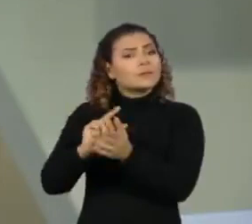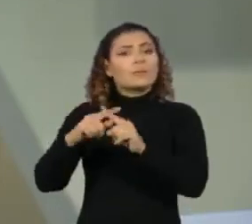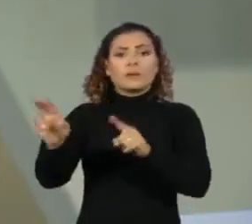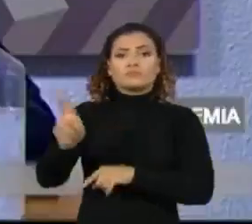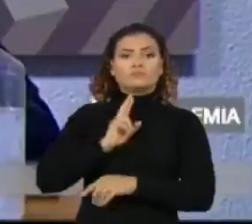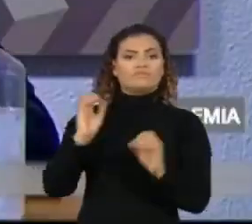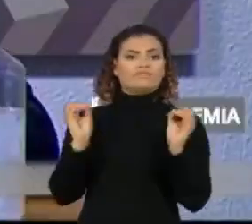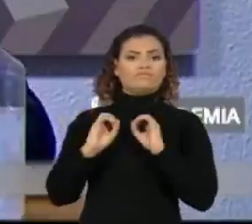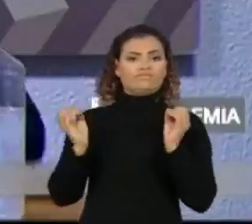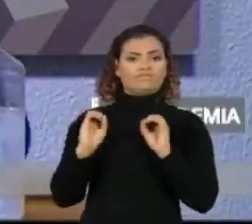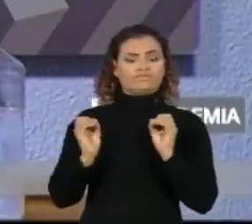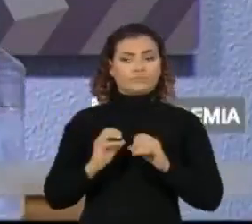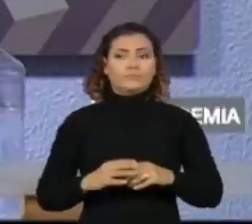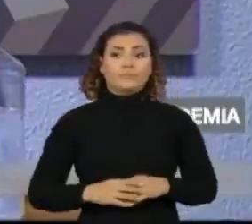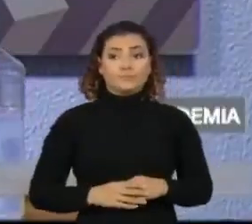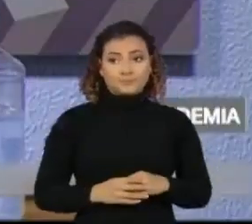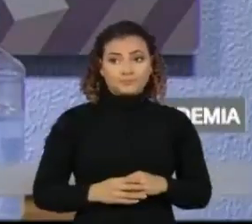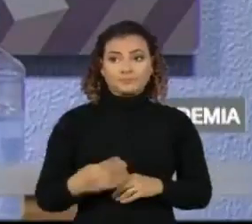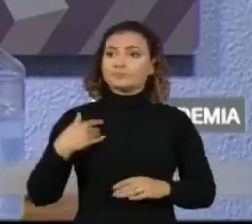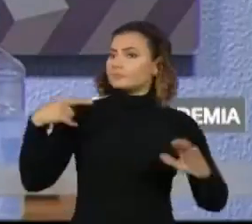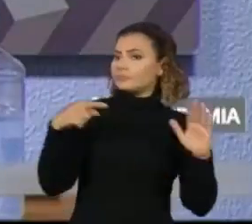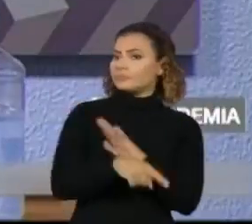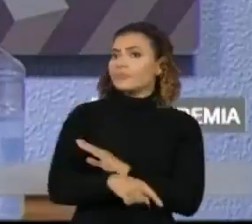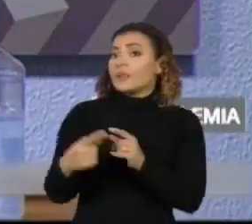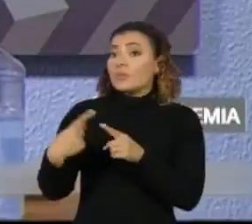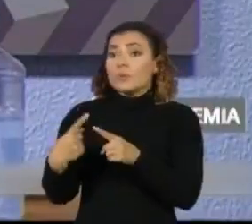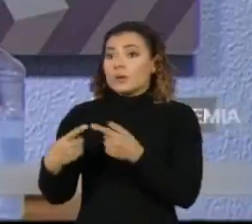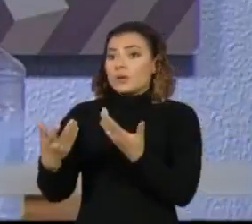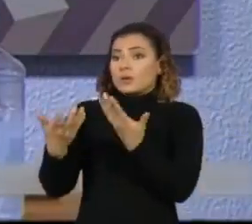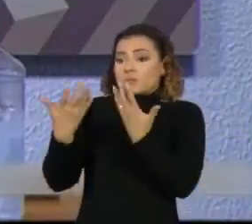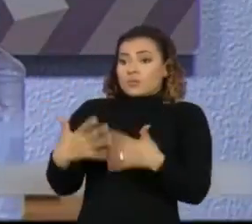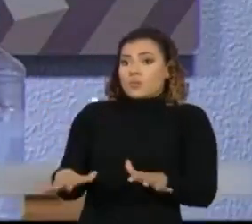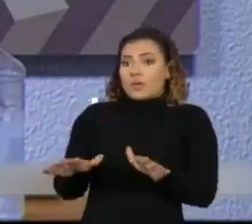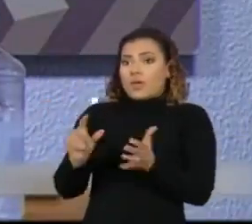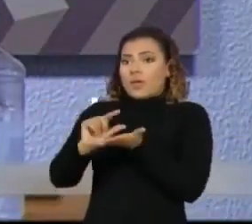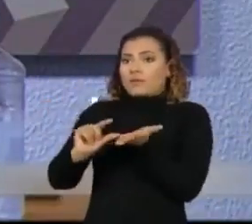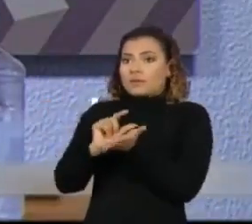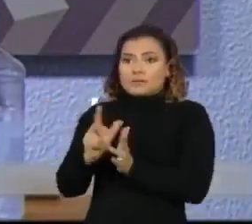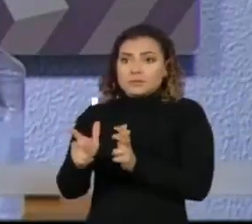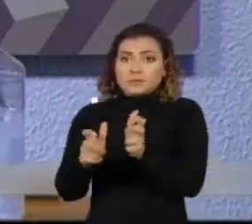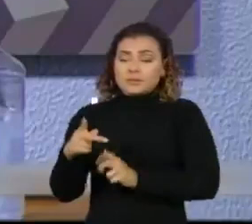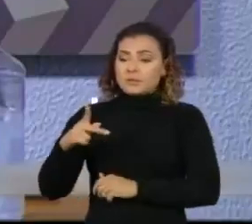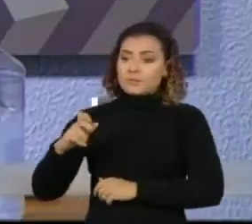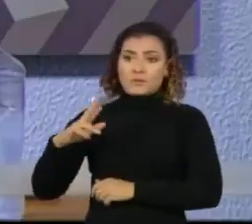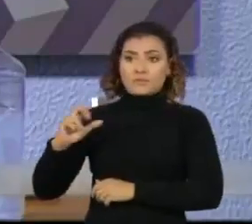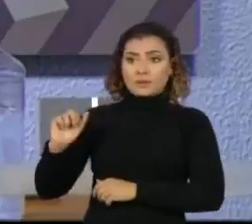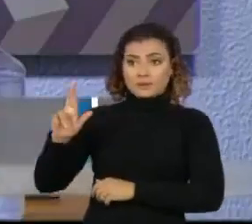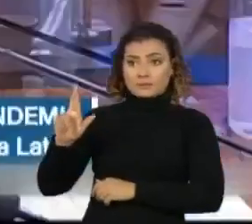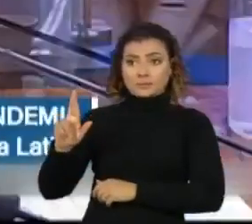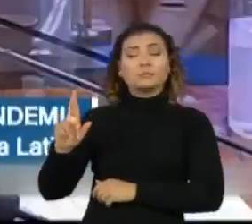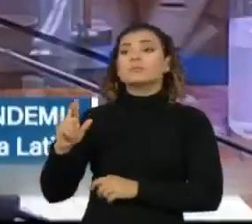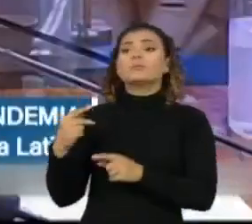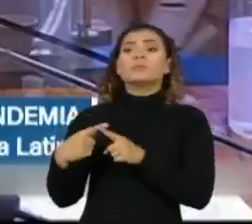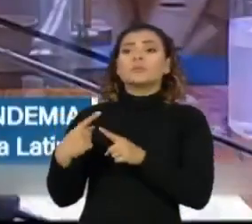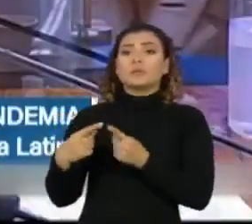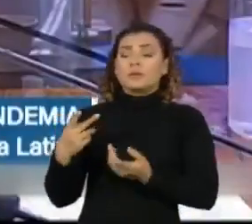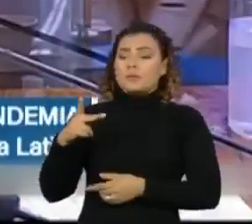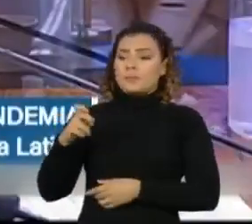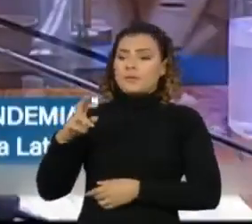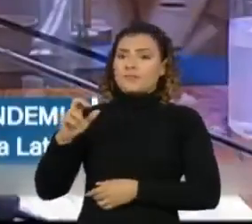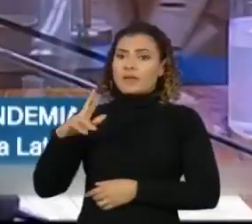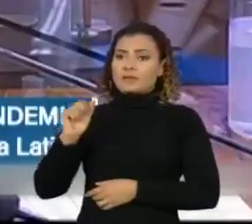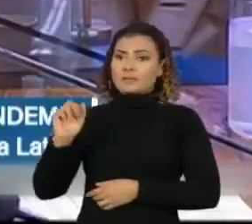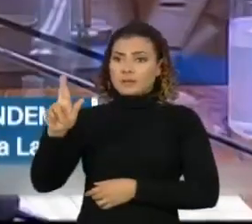respostas. Questionado sobre a recusa em adquirir doses de vacina da Pfizer, o então ministro